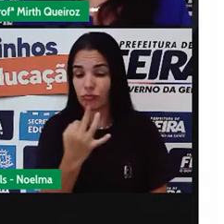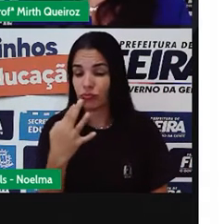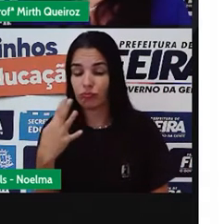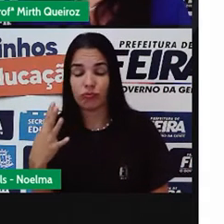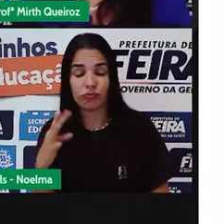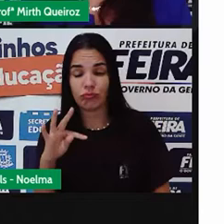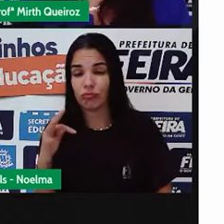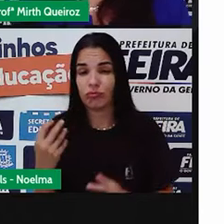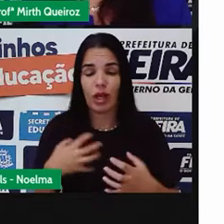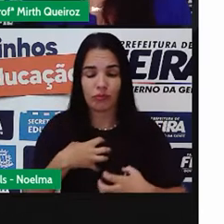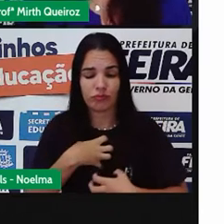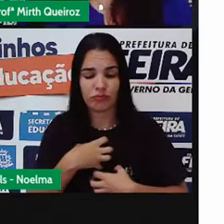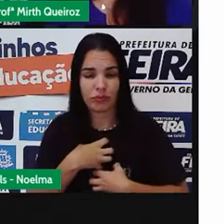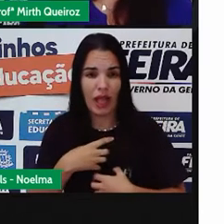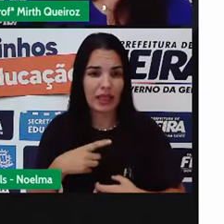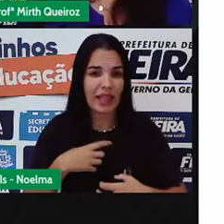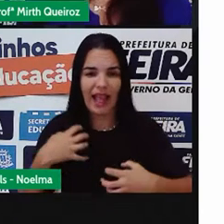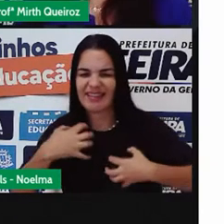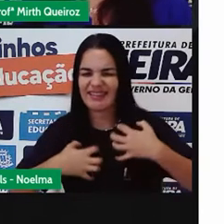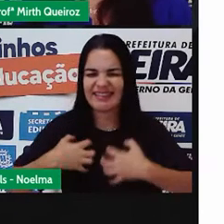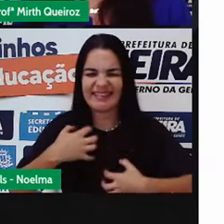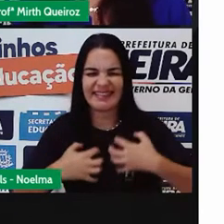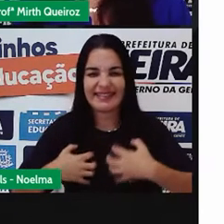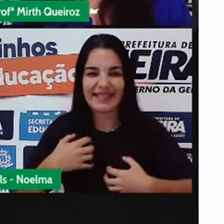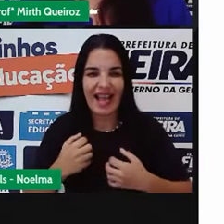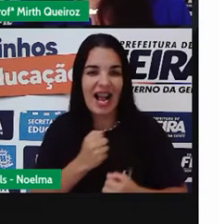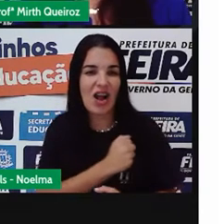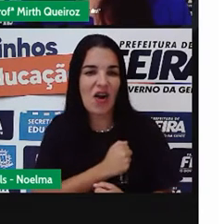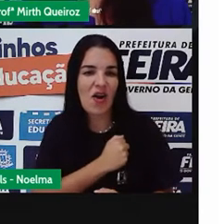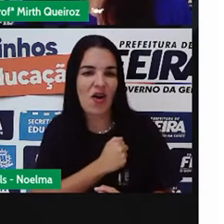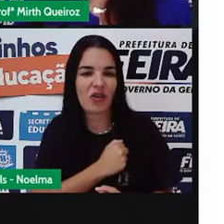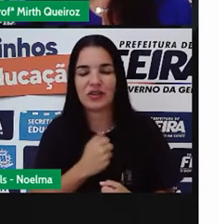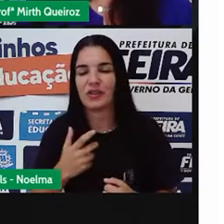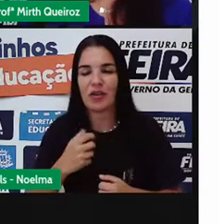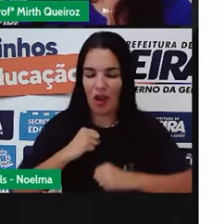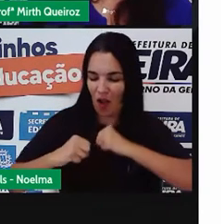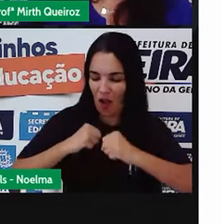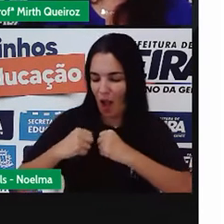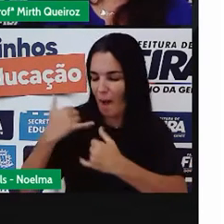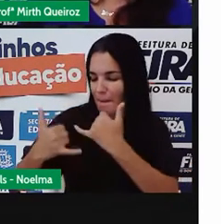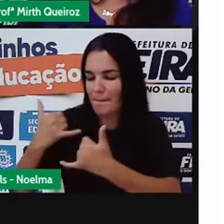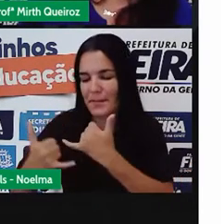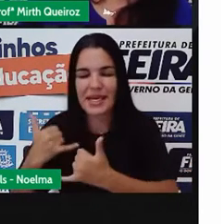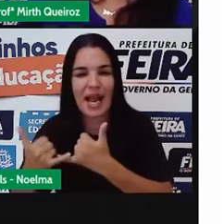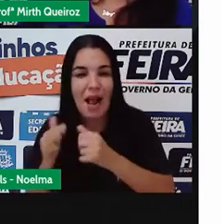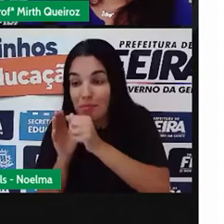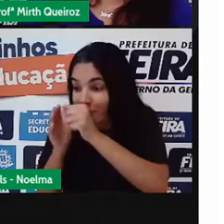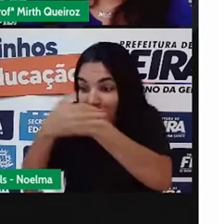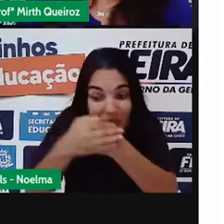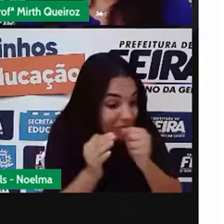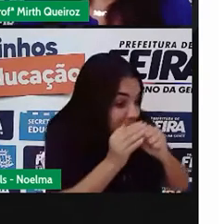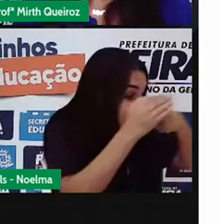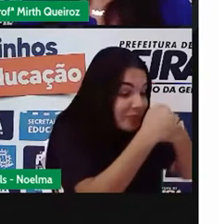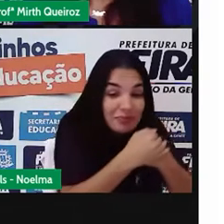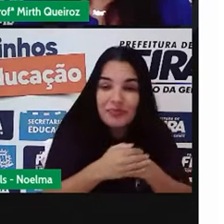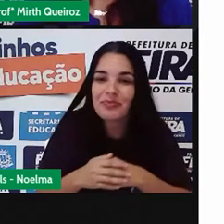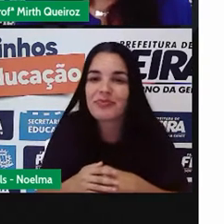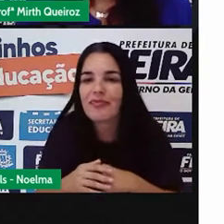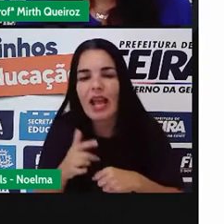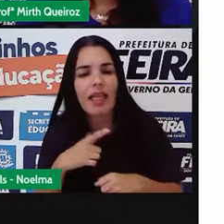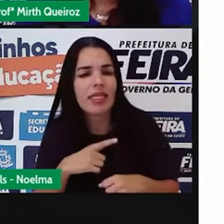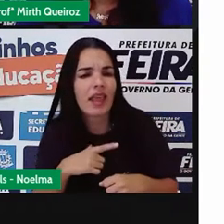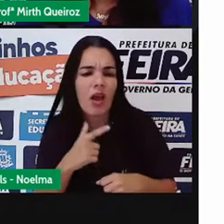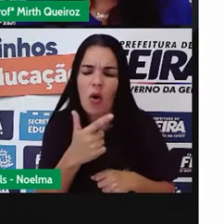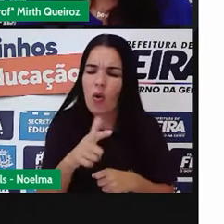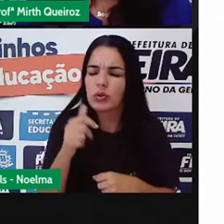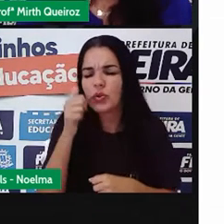jeitos, né? Não são mais agitados, gostam de correr com os netos, em casa que se esconde, né? E outros